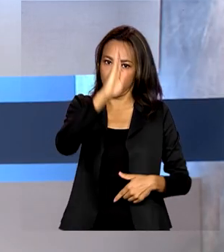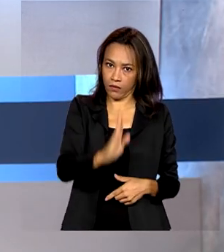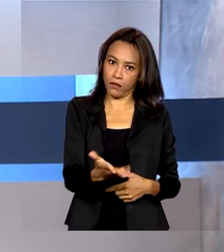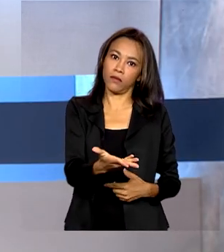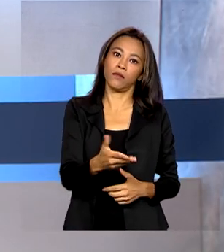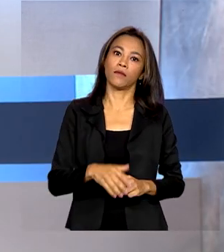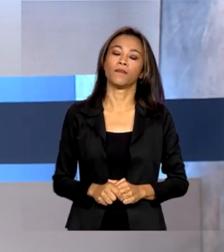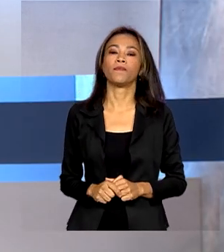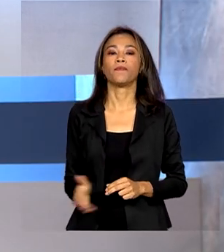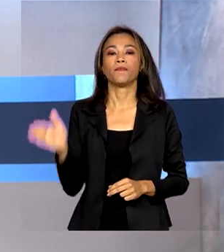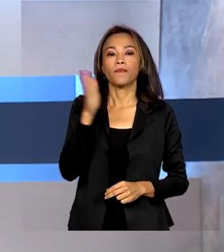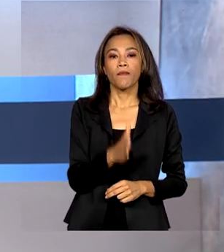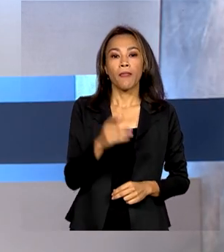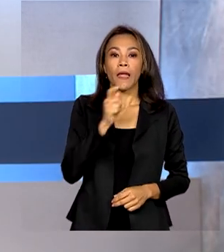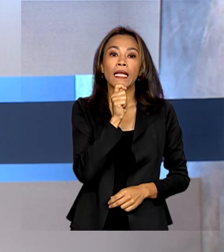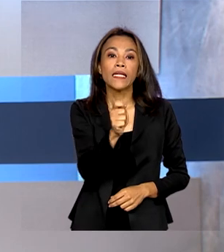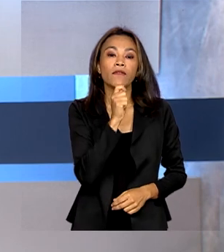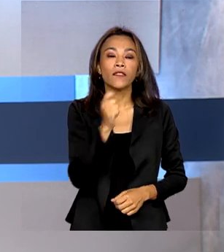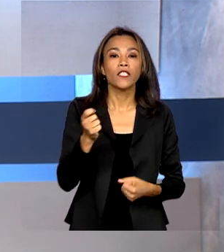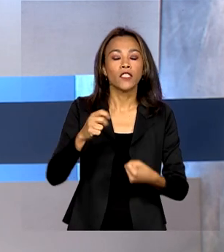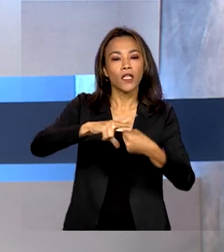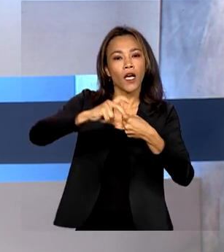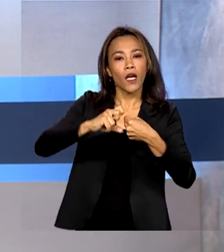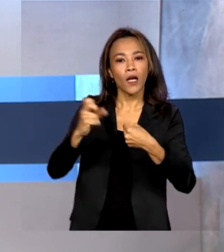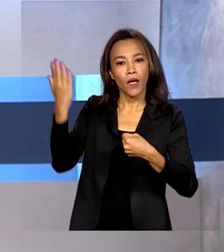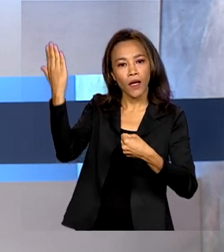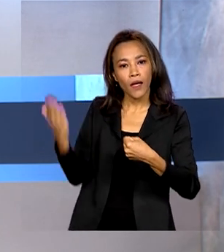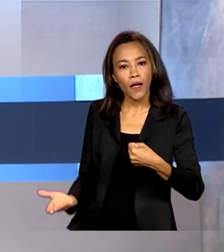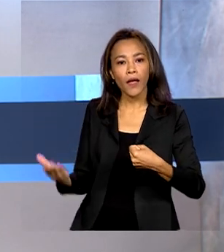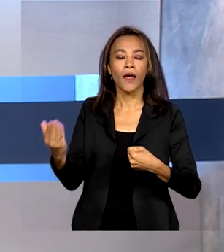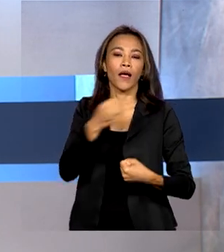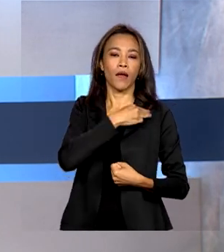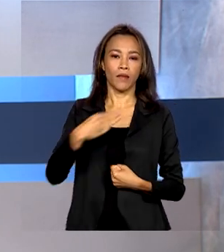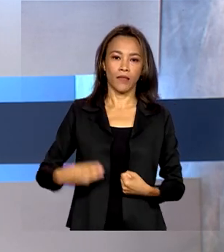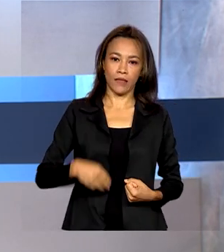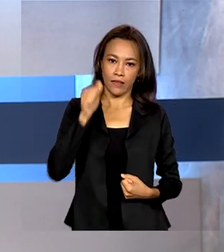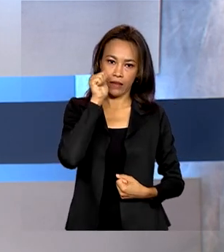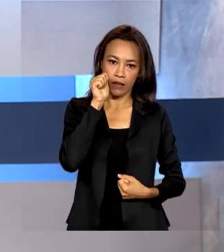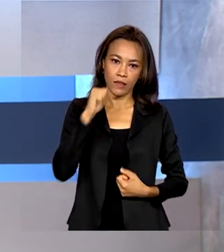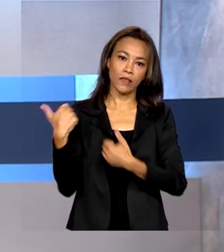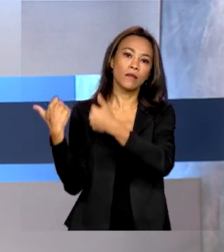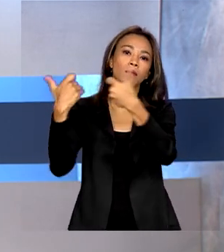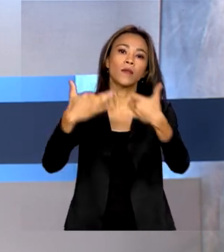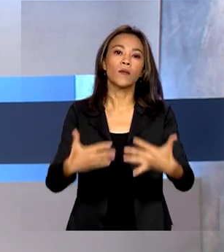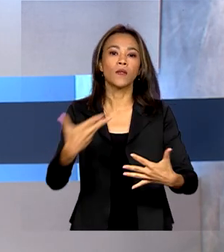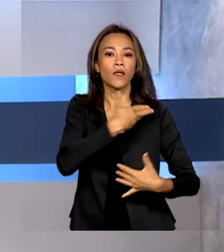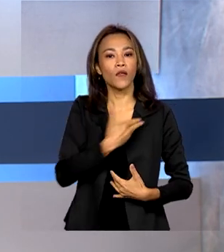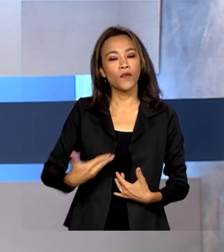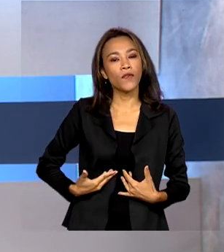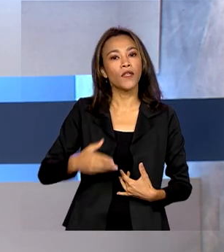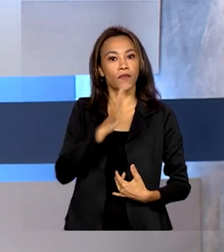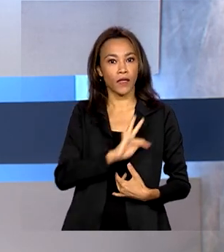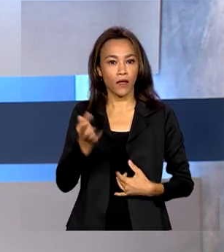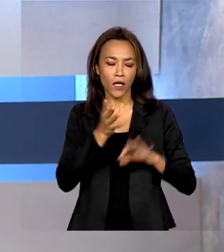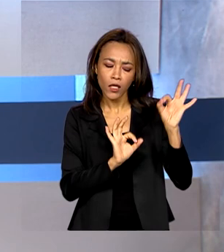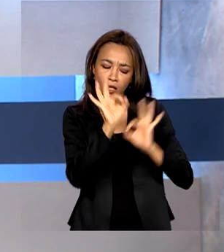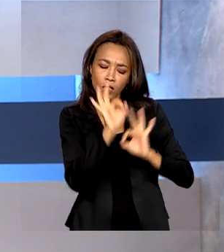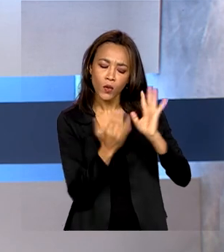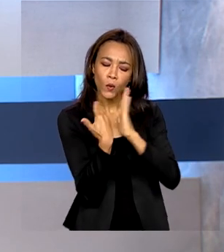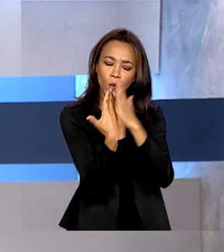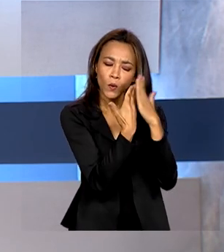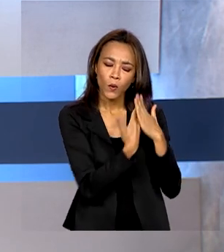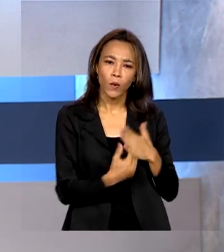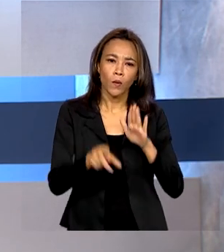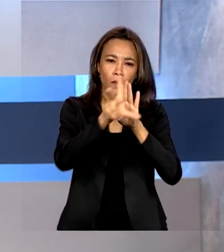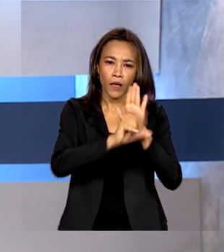entrevista ao programa de rádio A Voz do Brasil, a ministra das Mulheres revelou que o governo federal estuda criar uma lei de igualdade de